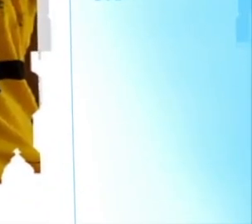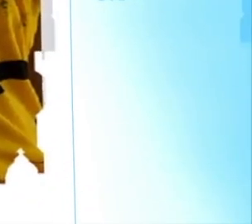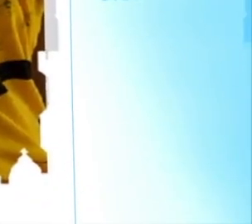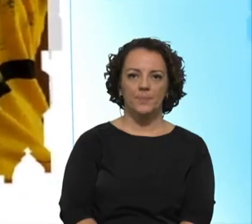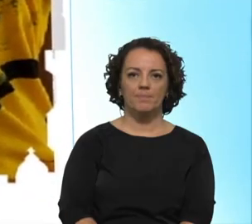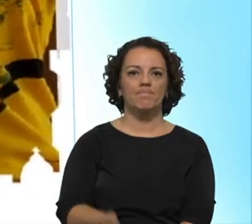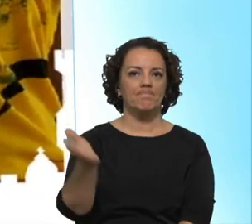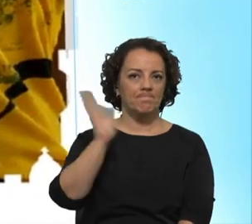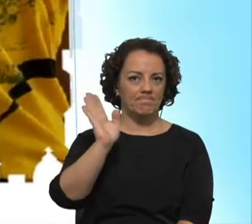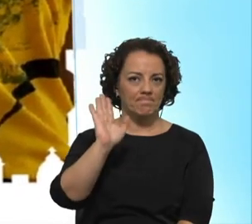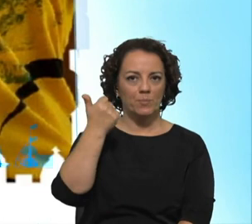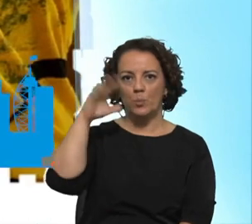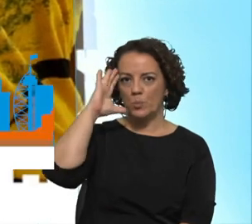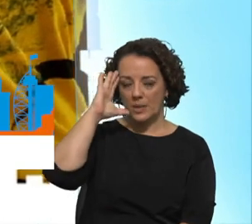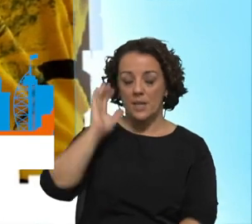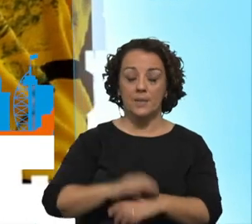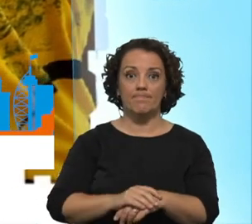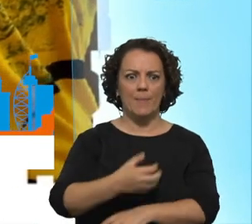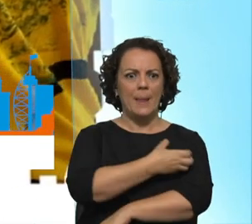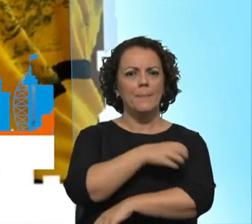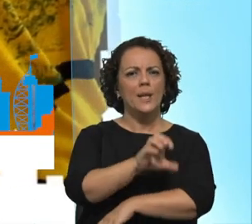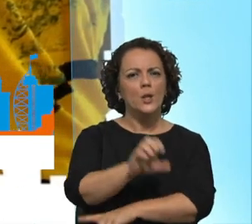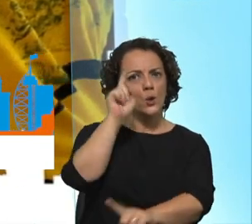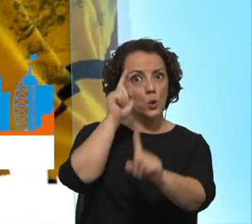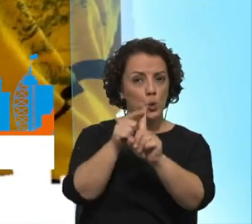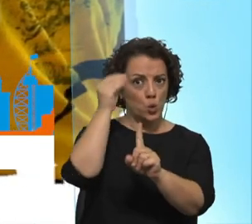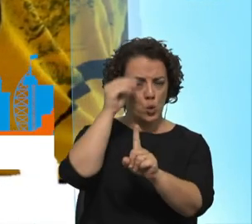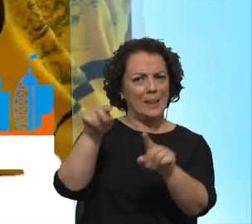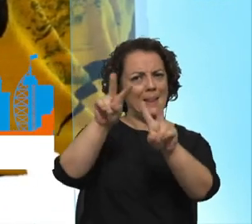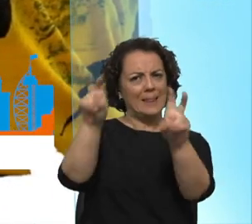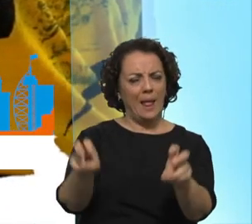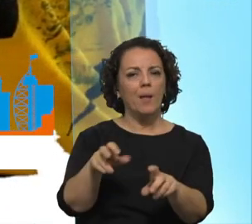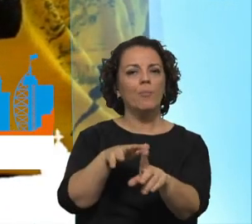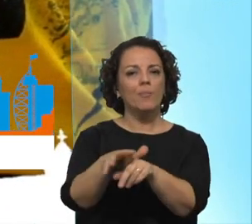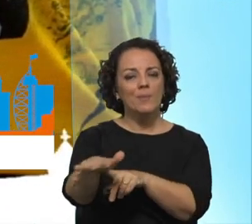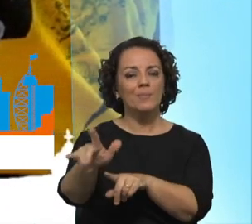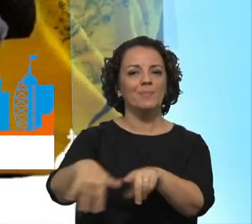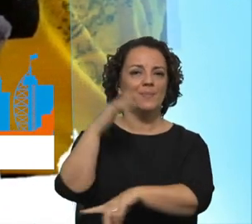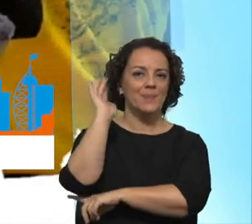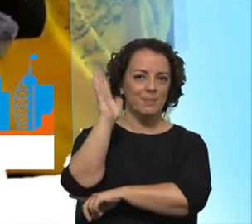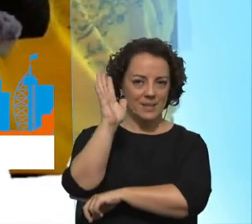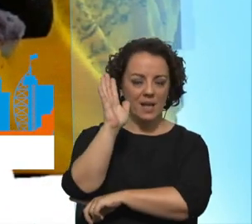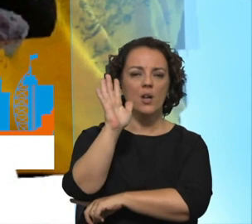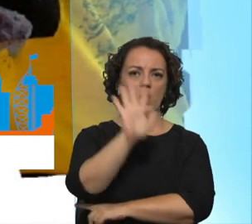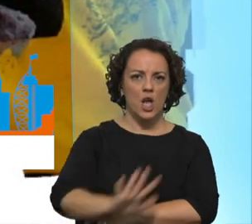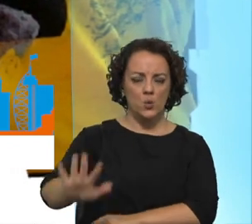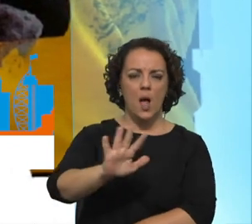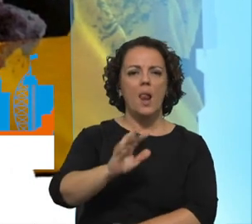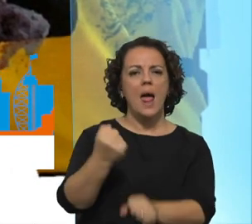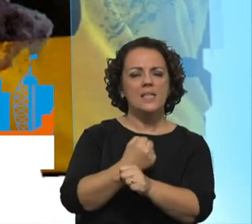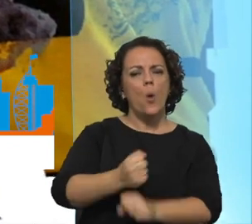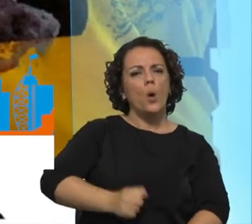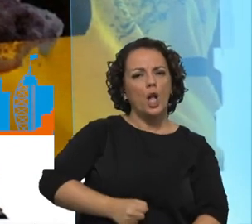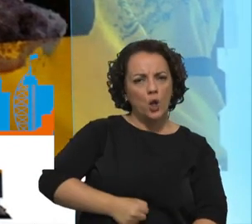Olá, muito boa tarde. Ser empreendedor de sonhos foi o tema que inspirou o Seminário Nacional da Ação Católica Rural que